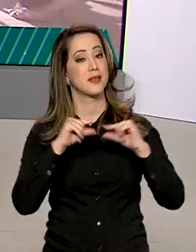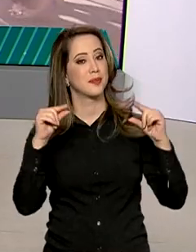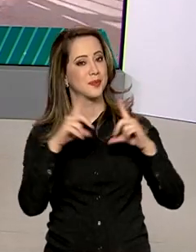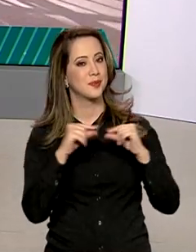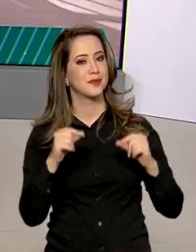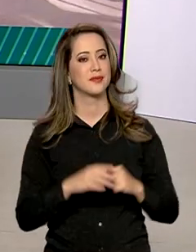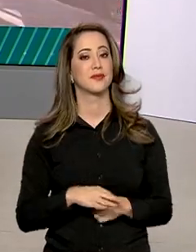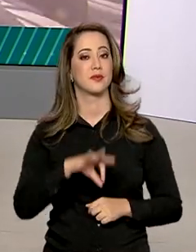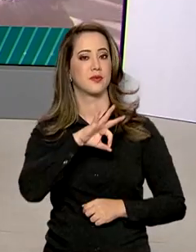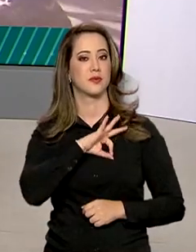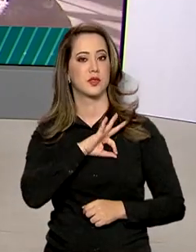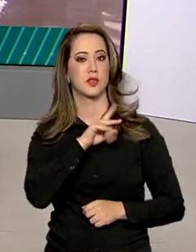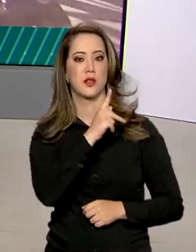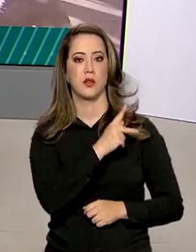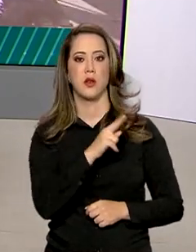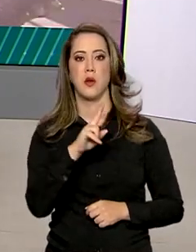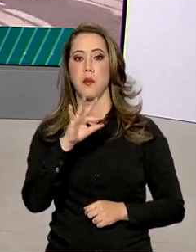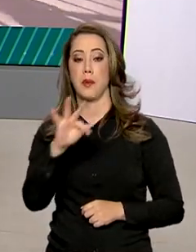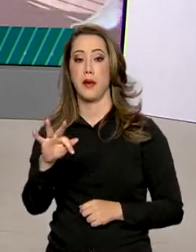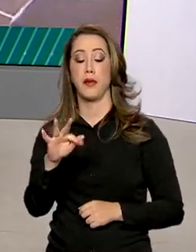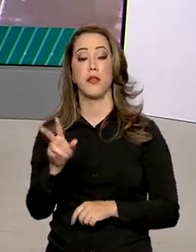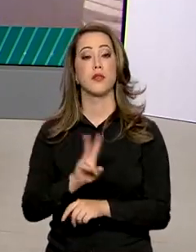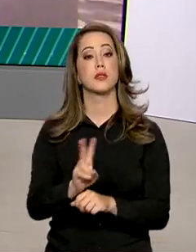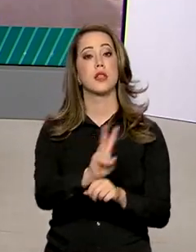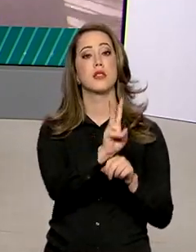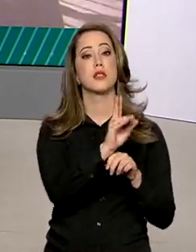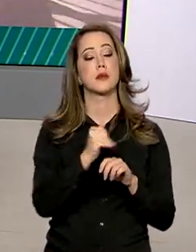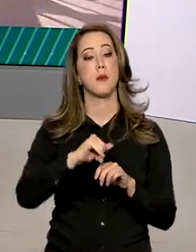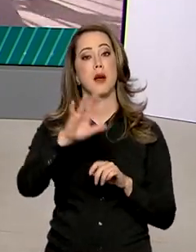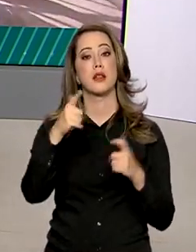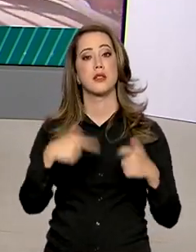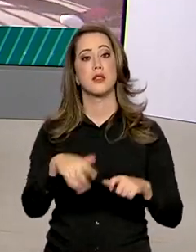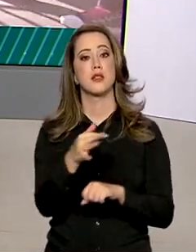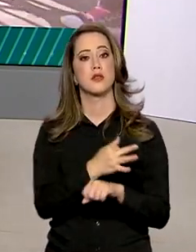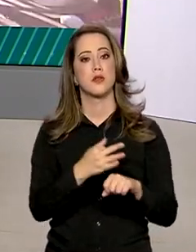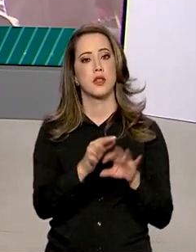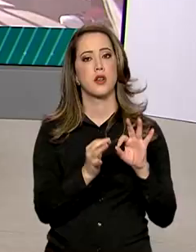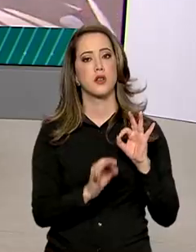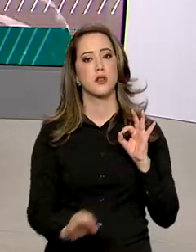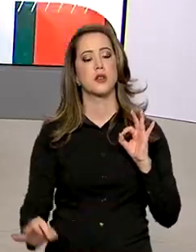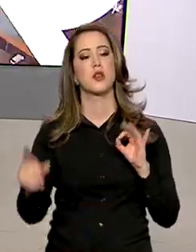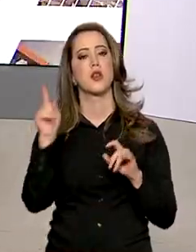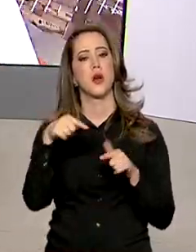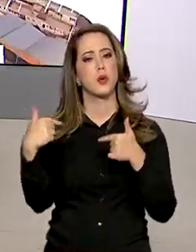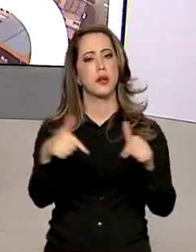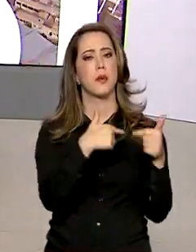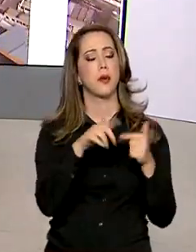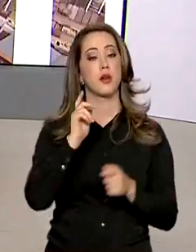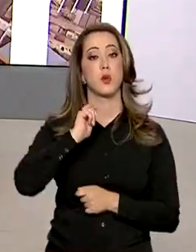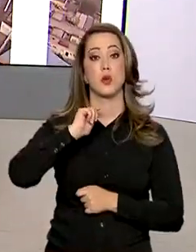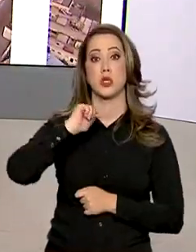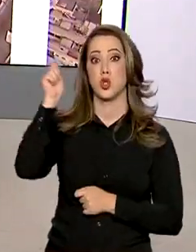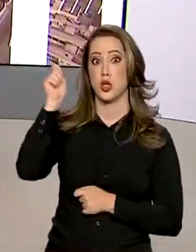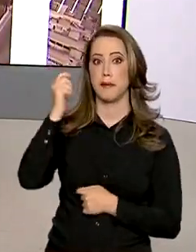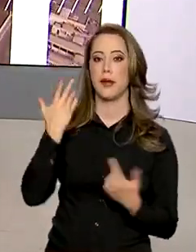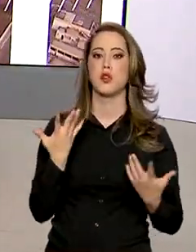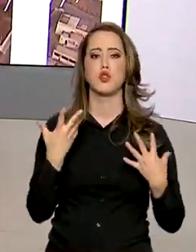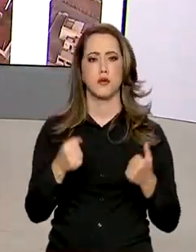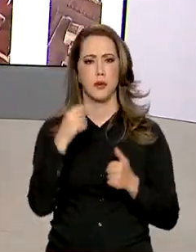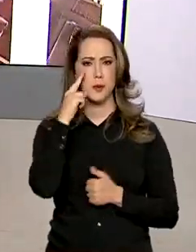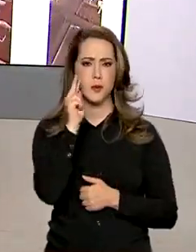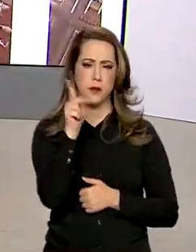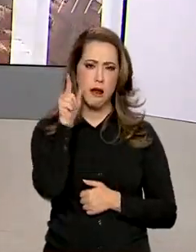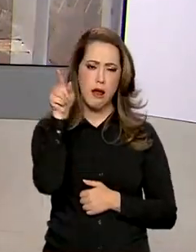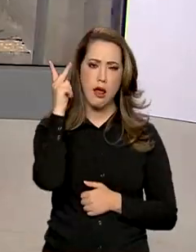E olha, a Polícia Rodoviária Federal reforça a fiscalização nas rodovias neste feriado prolongado. É a Operação Tiradentes. Vamos a São Paulo agora.